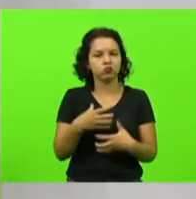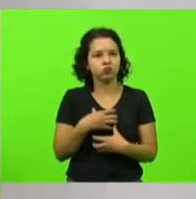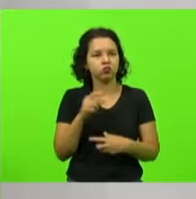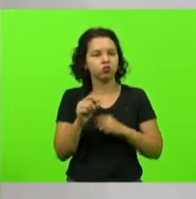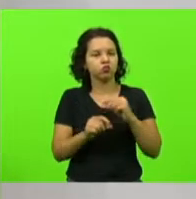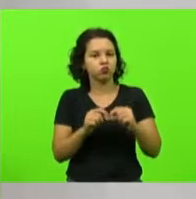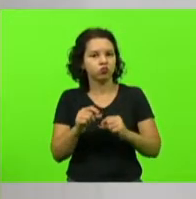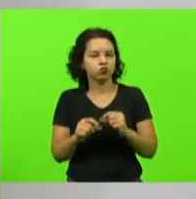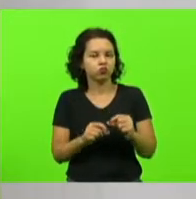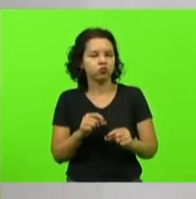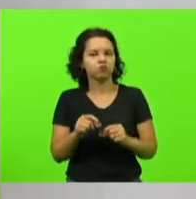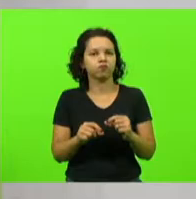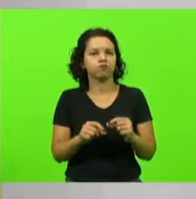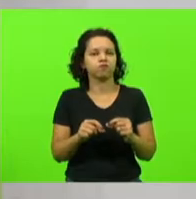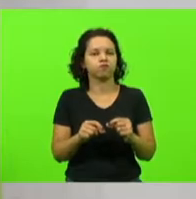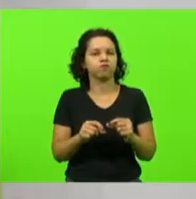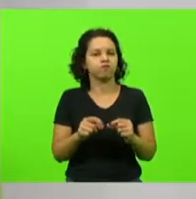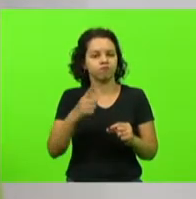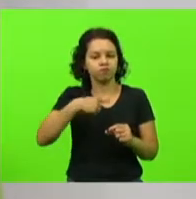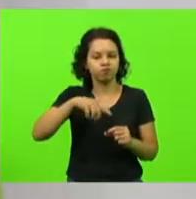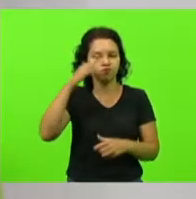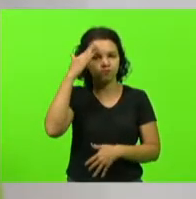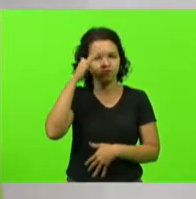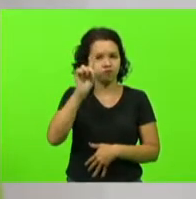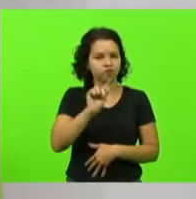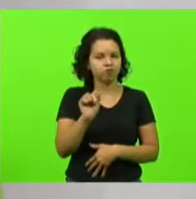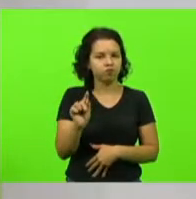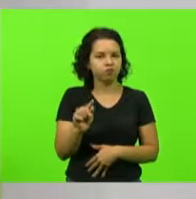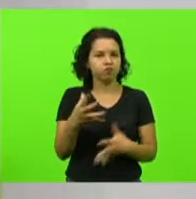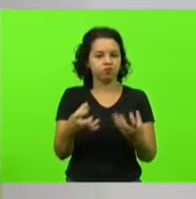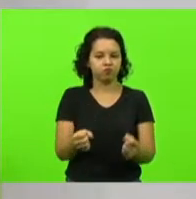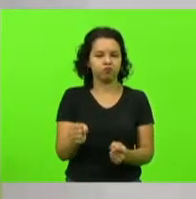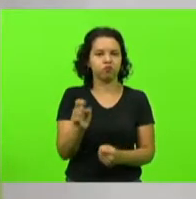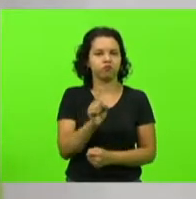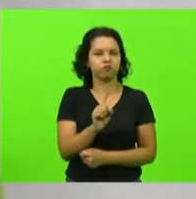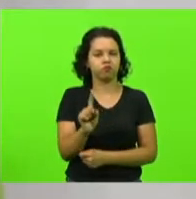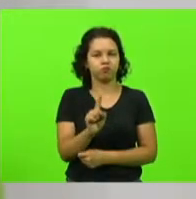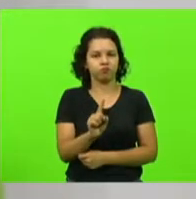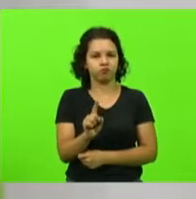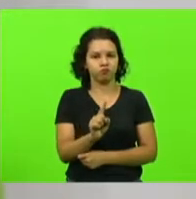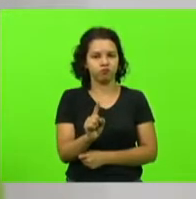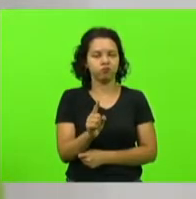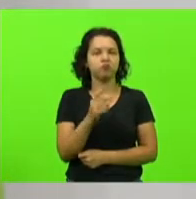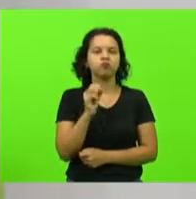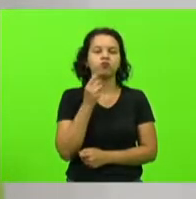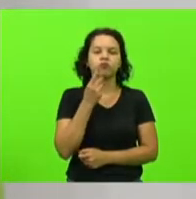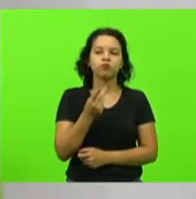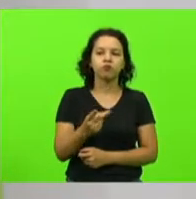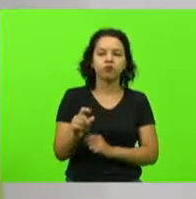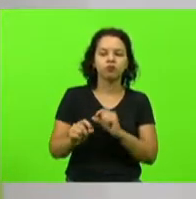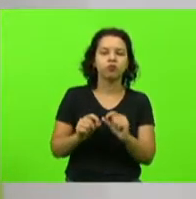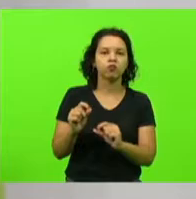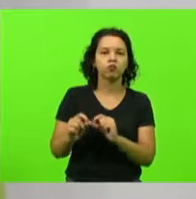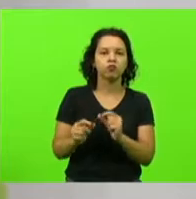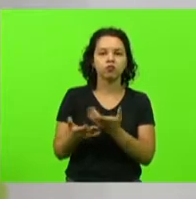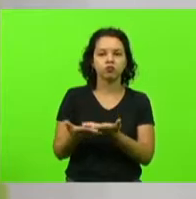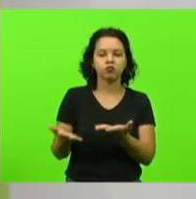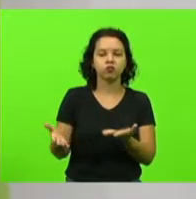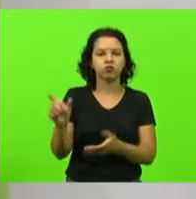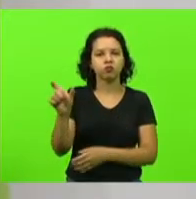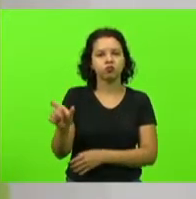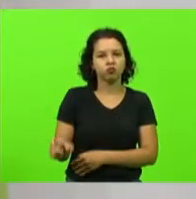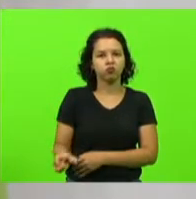muito não se compreende, se aceita. O que dizer, afinal, de um parlamentar